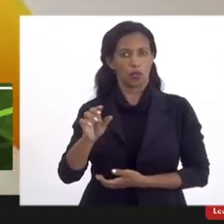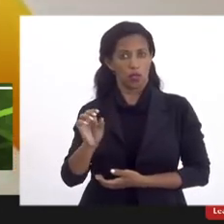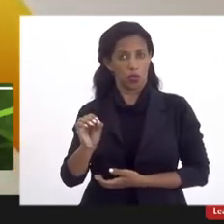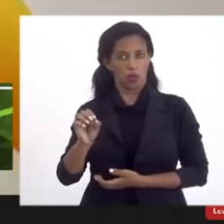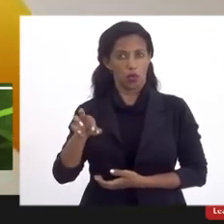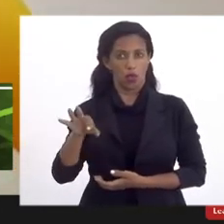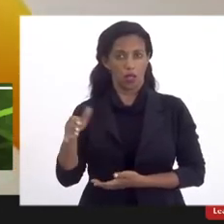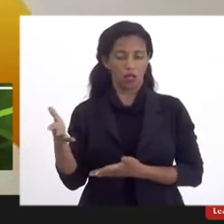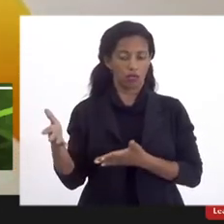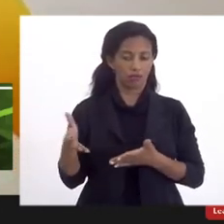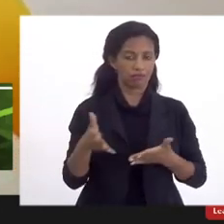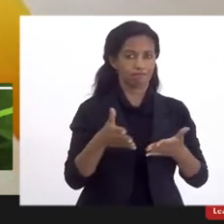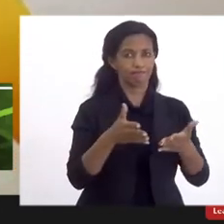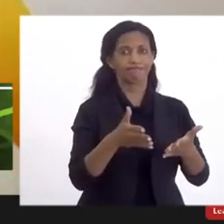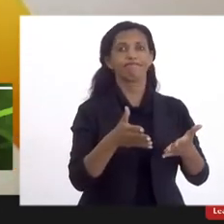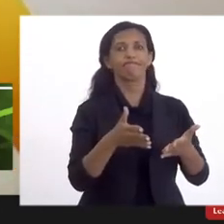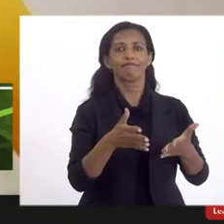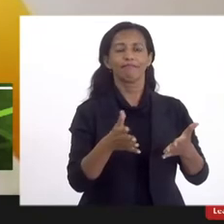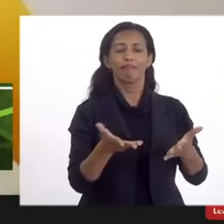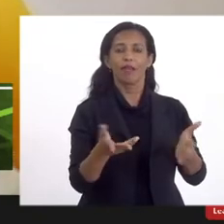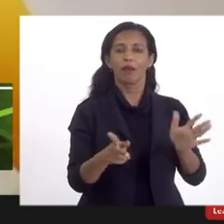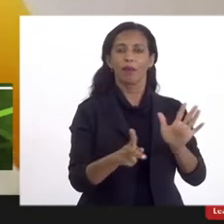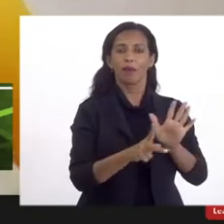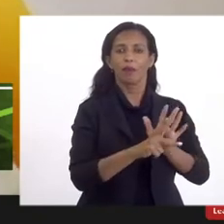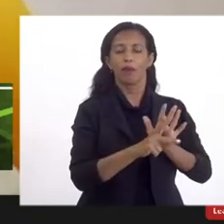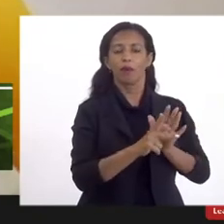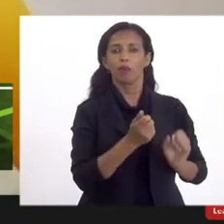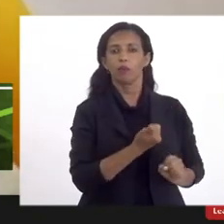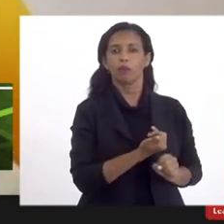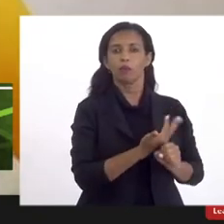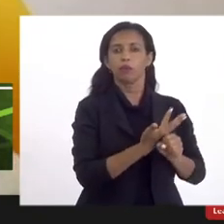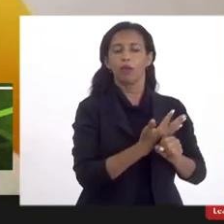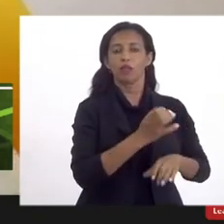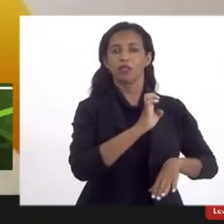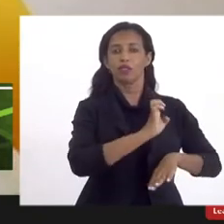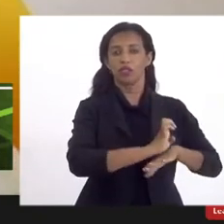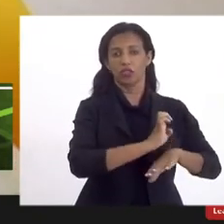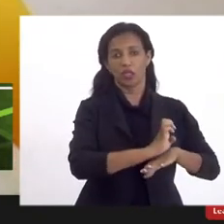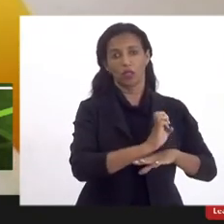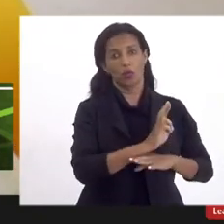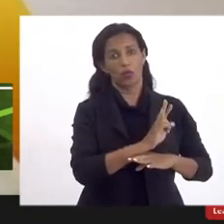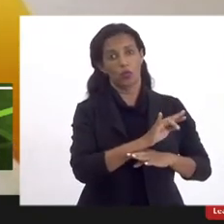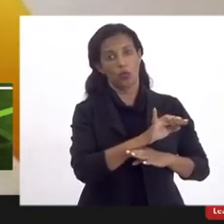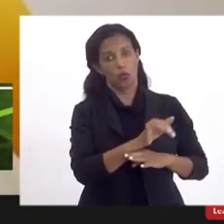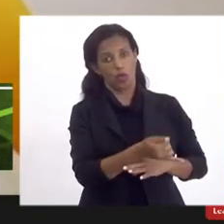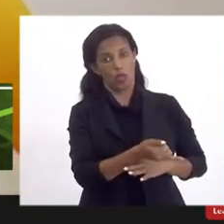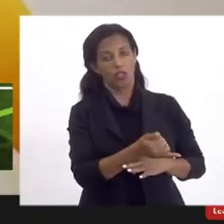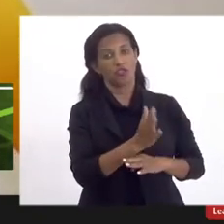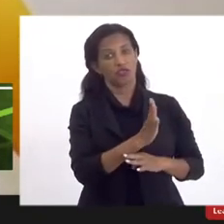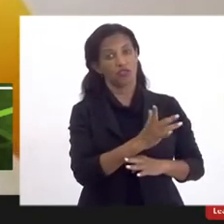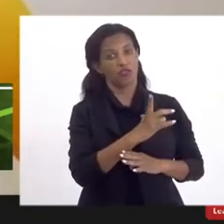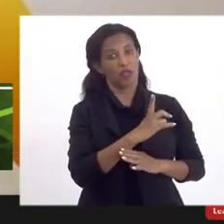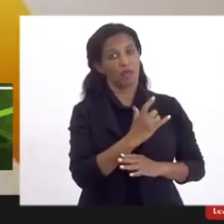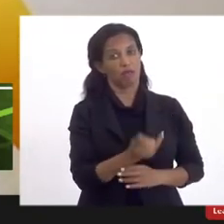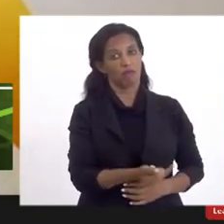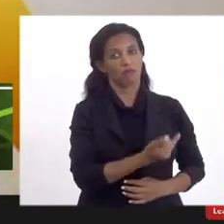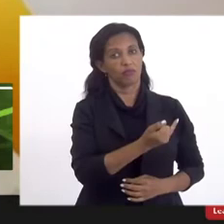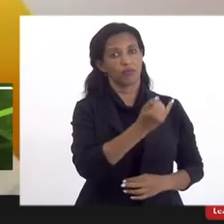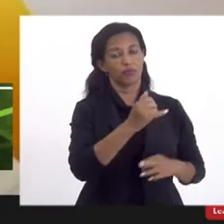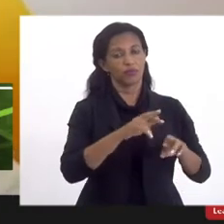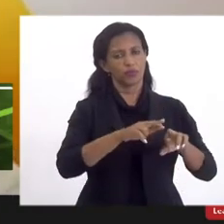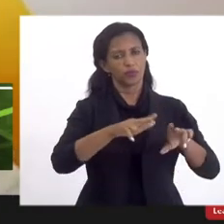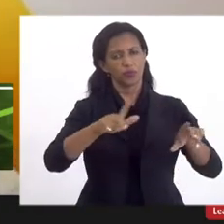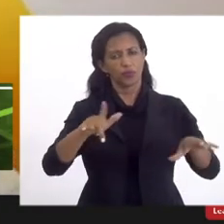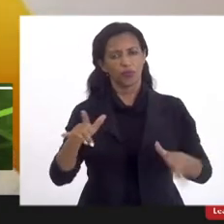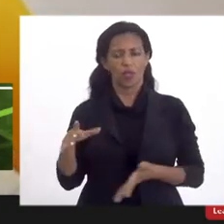dar através da Universidade do Estado do Rio de Janeiro, da UERJ, que já cumpre esse papel em diferentes